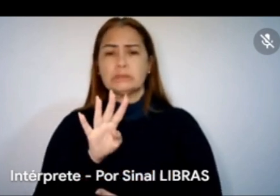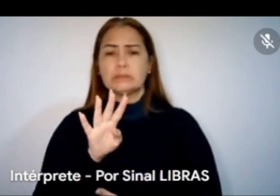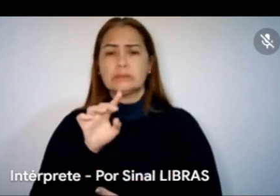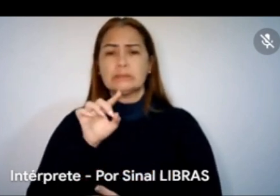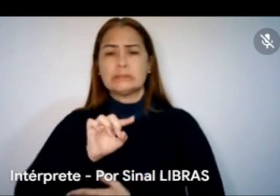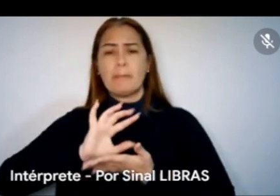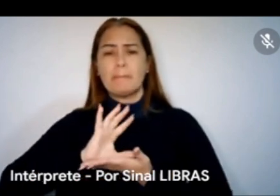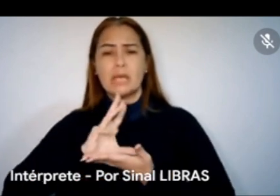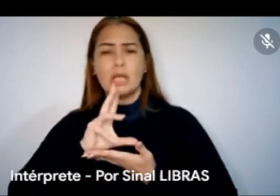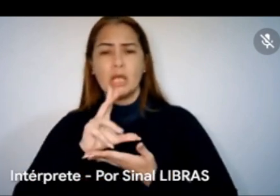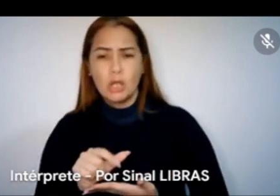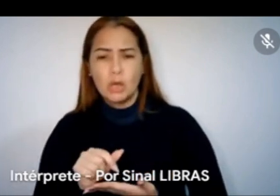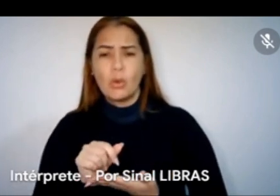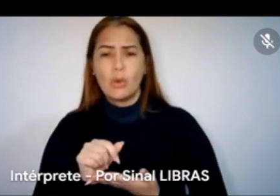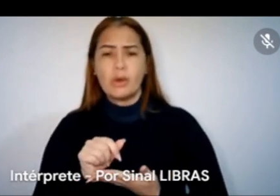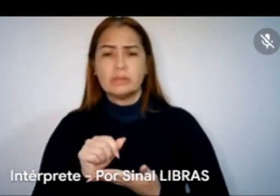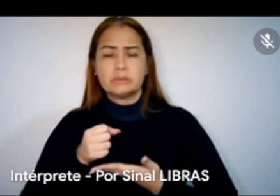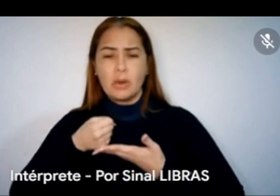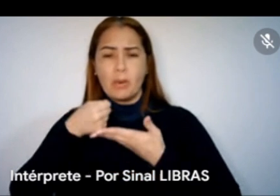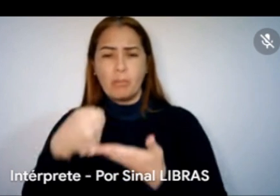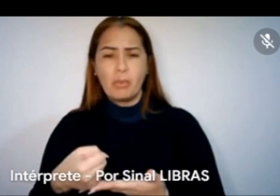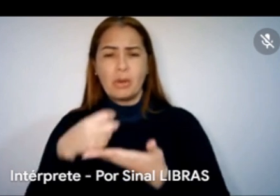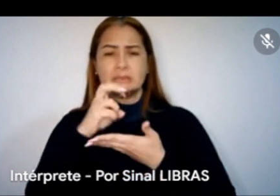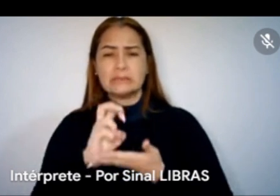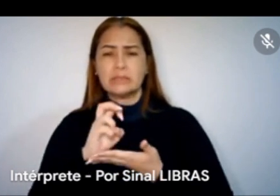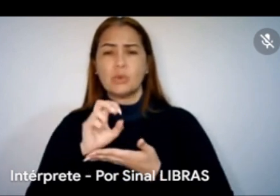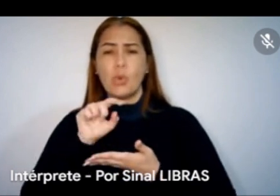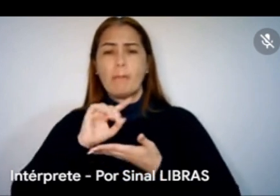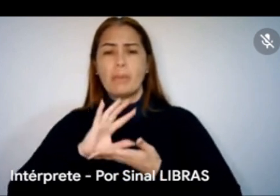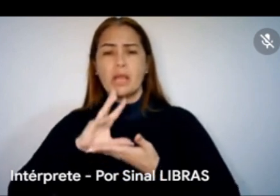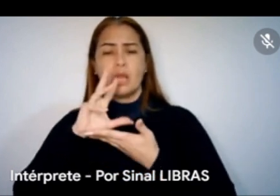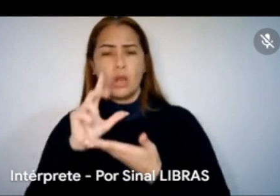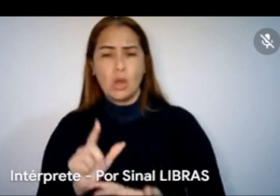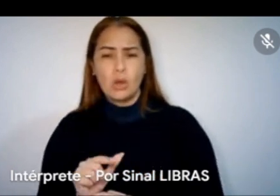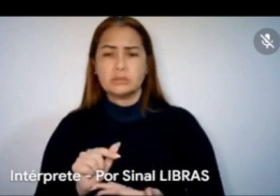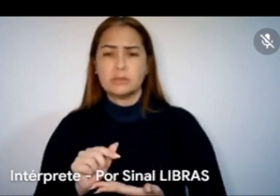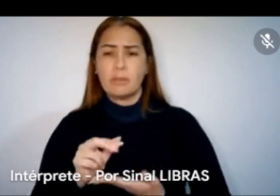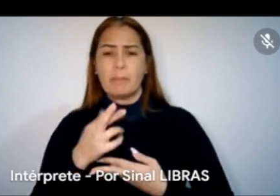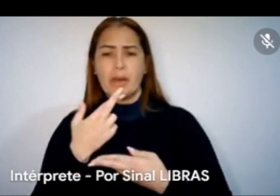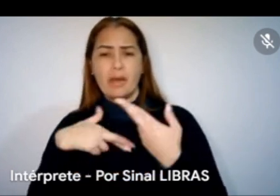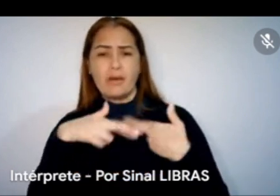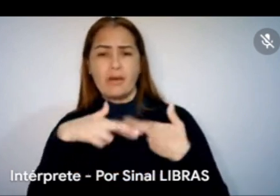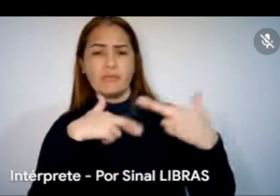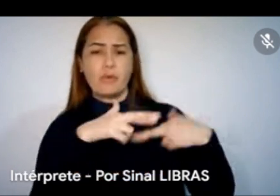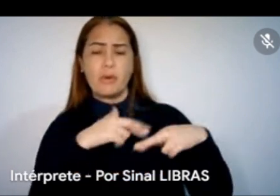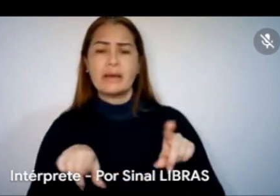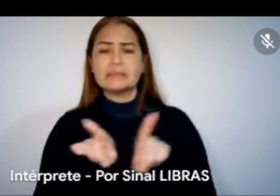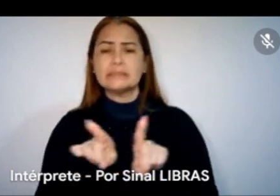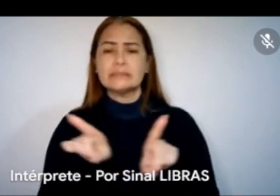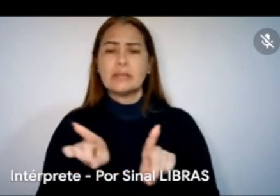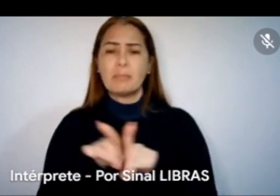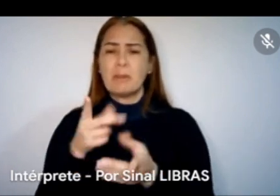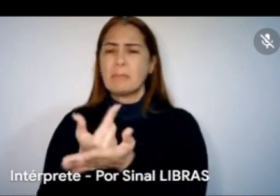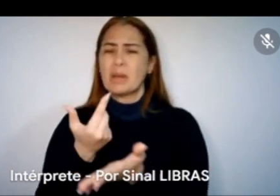para reformas e mais 5 para aquisições e manutenção de grupos, alguma coisa